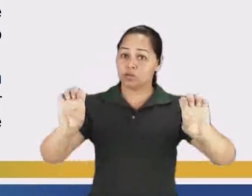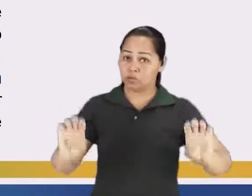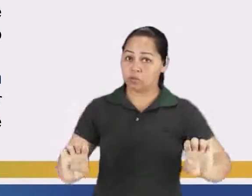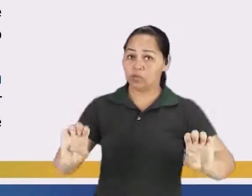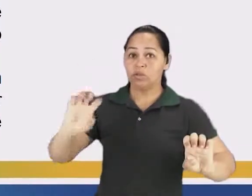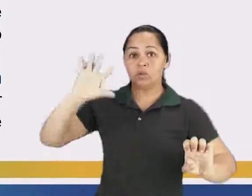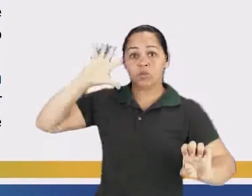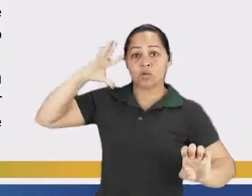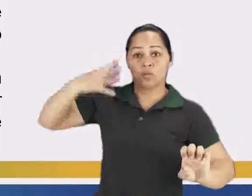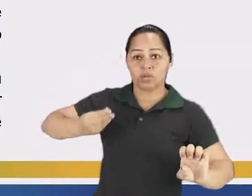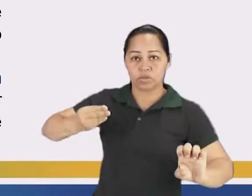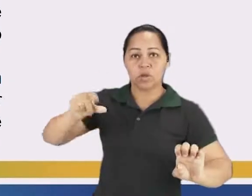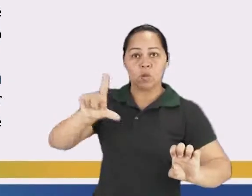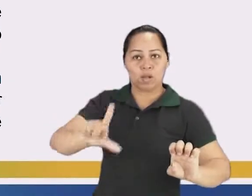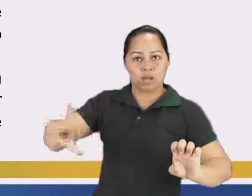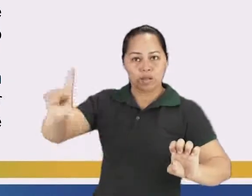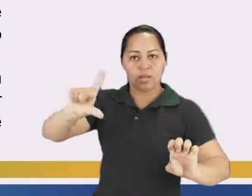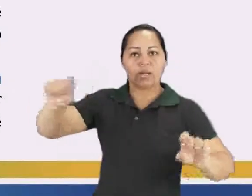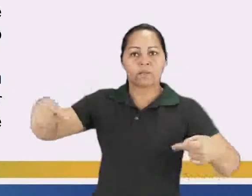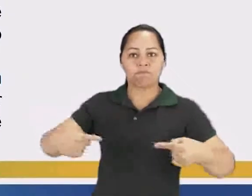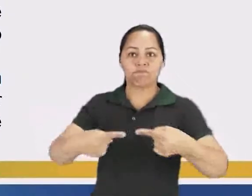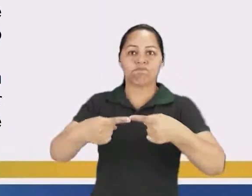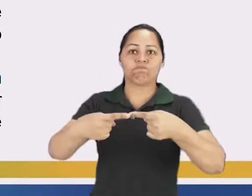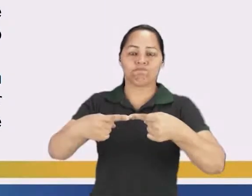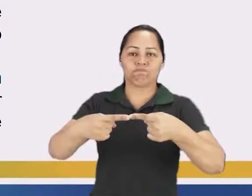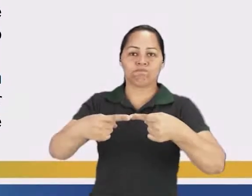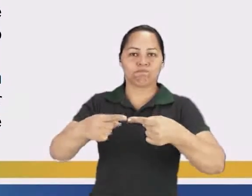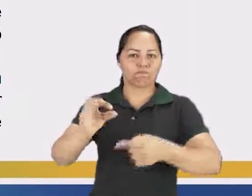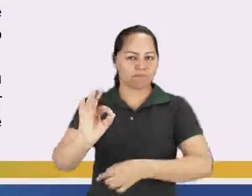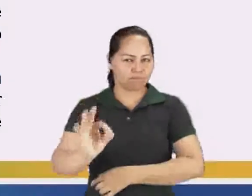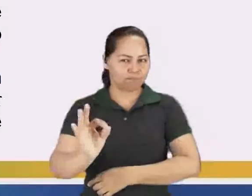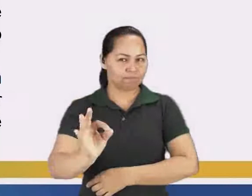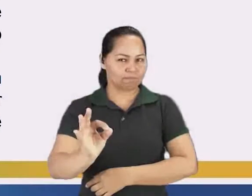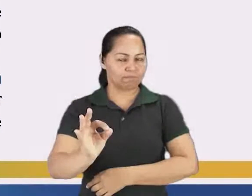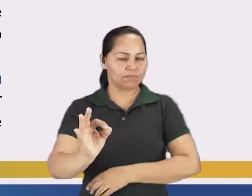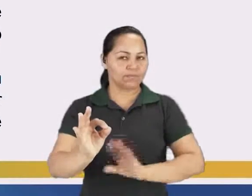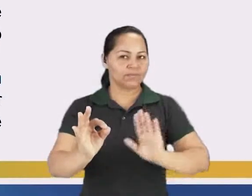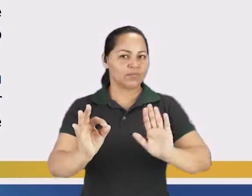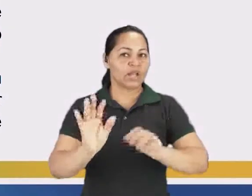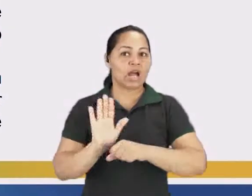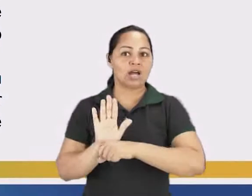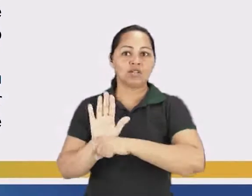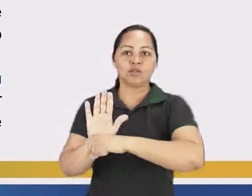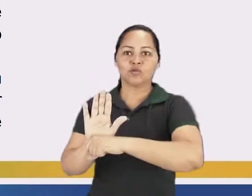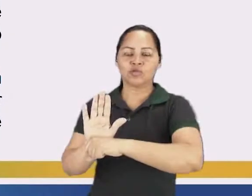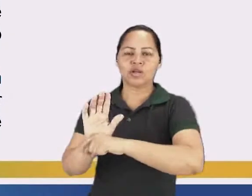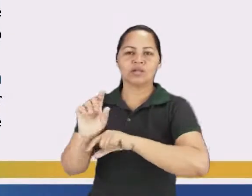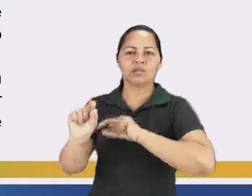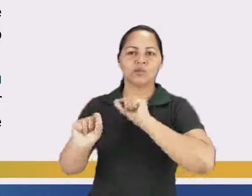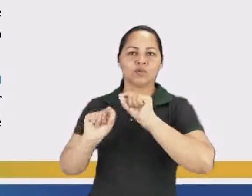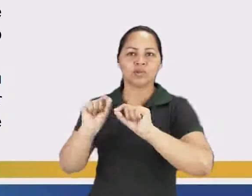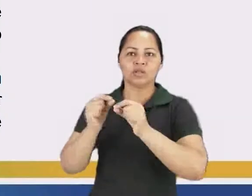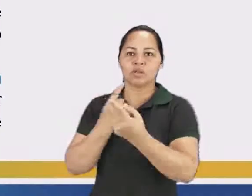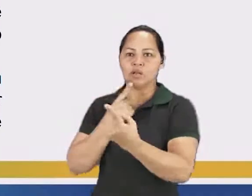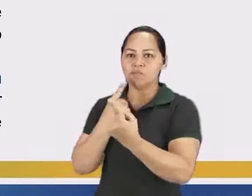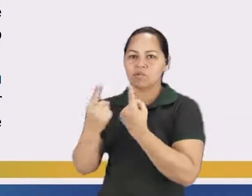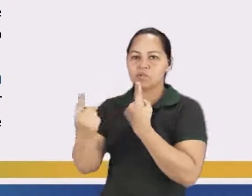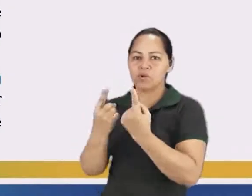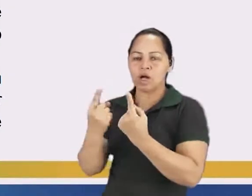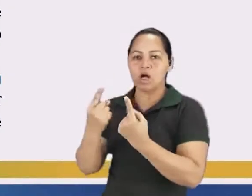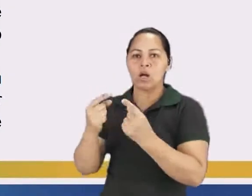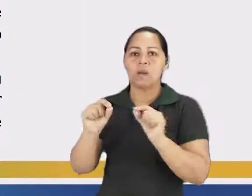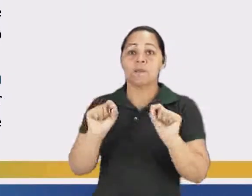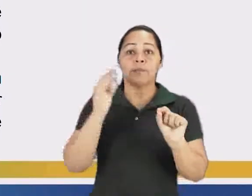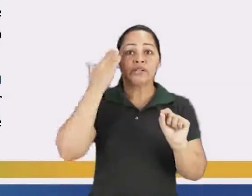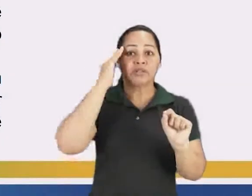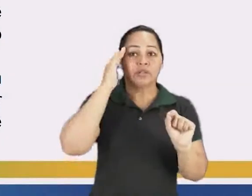entendimento literário. Tá certo? Então, elas também nos ajudam a estabelecer fazer esse diálogo entre o ontem,